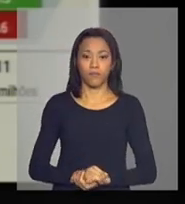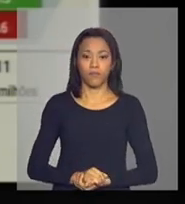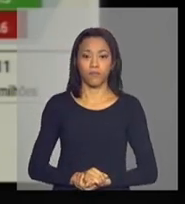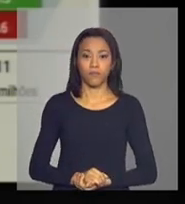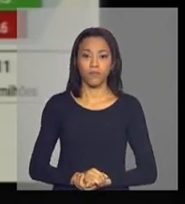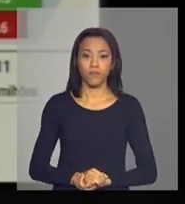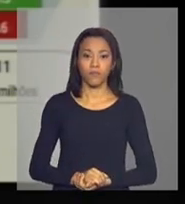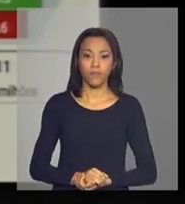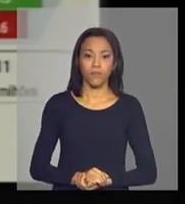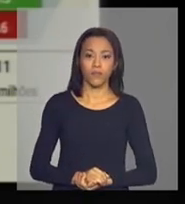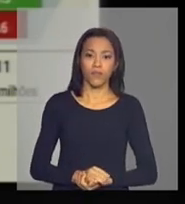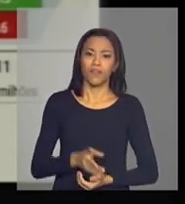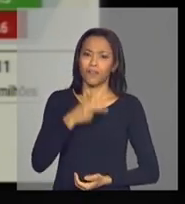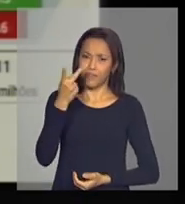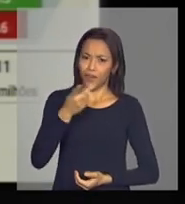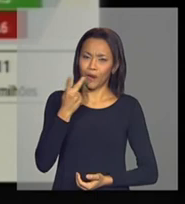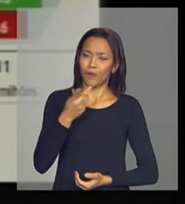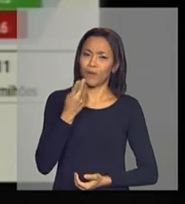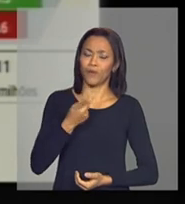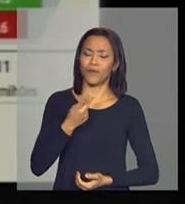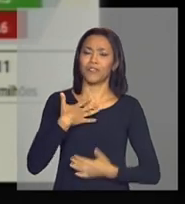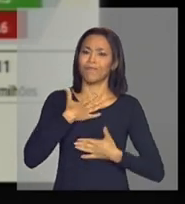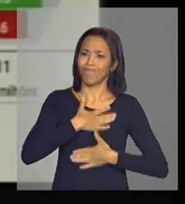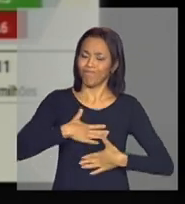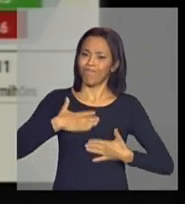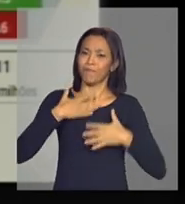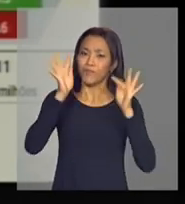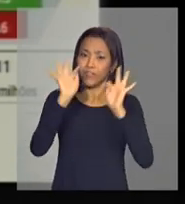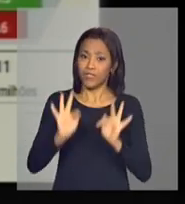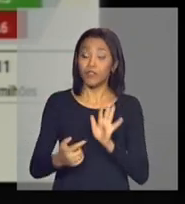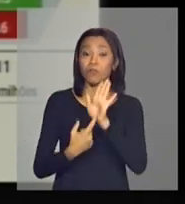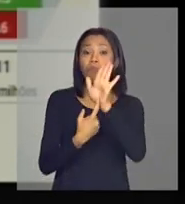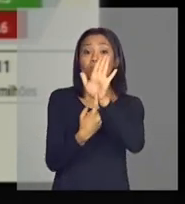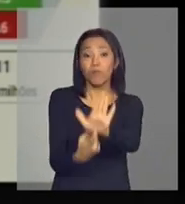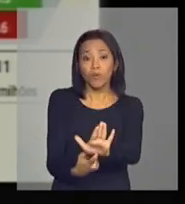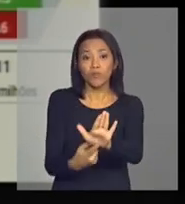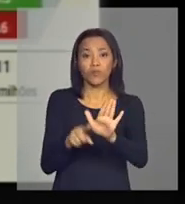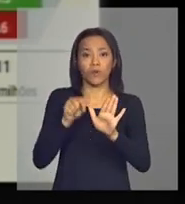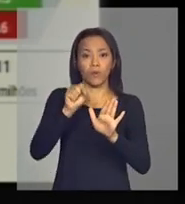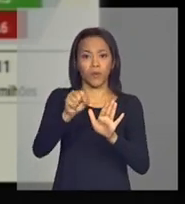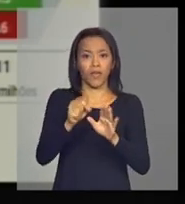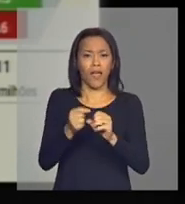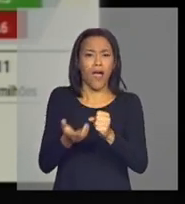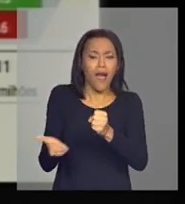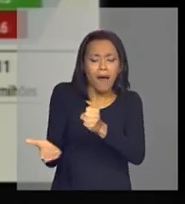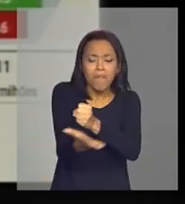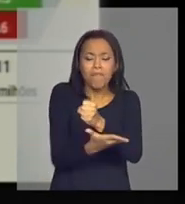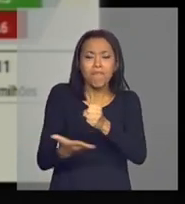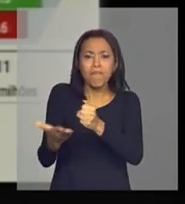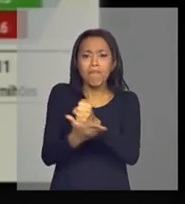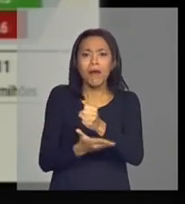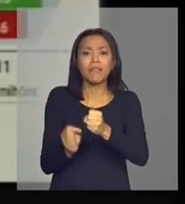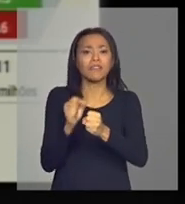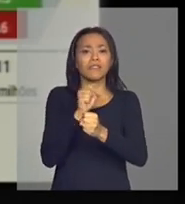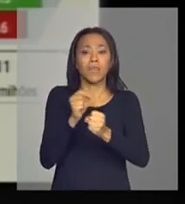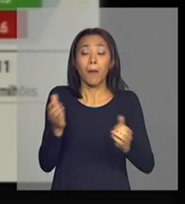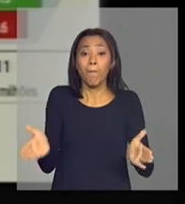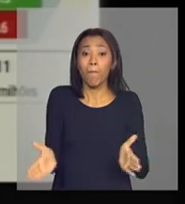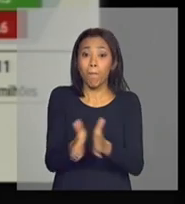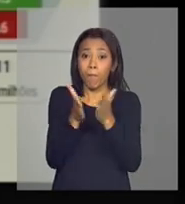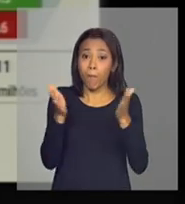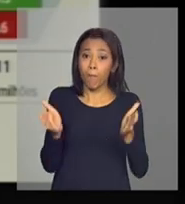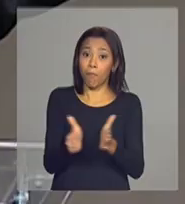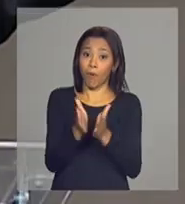de uma maneira muito feliz, enfocou a base mais pobre da